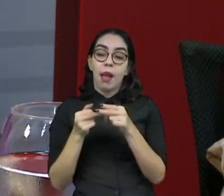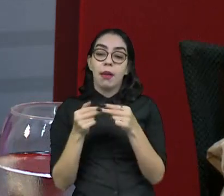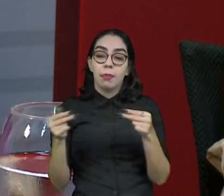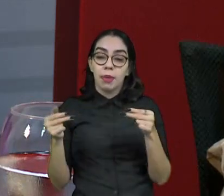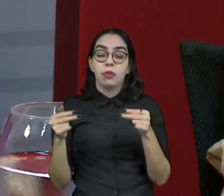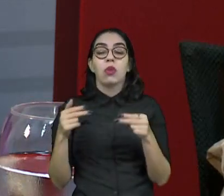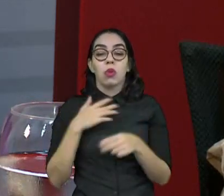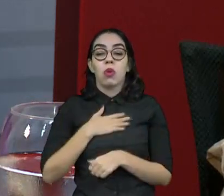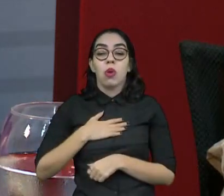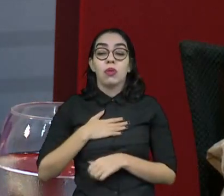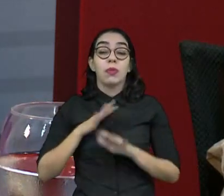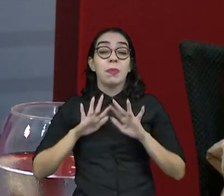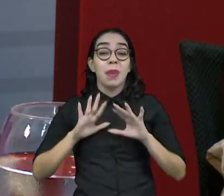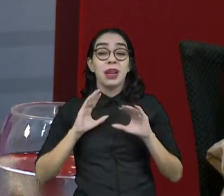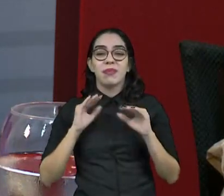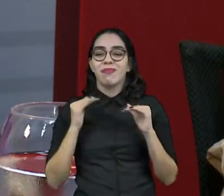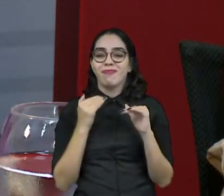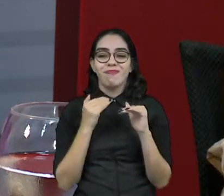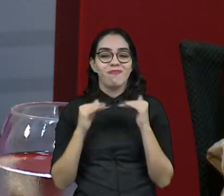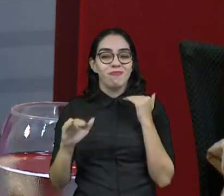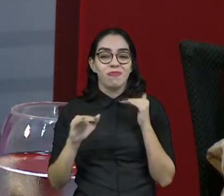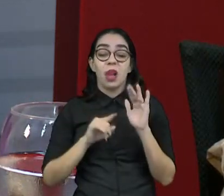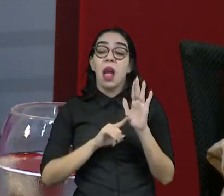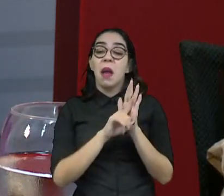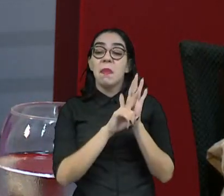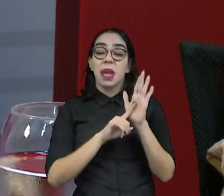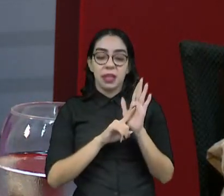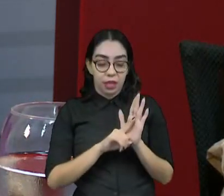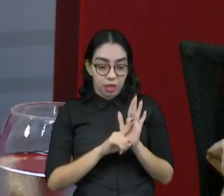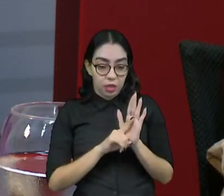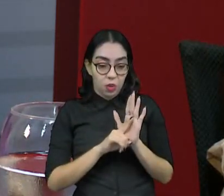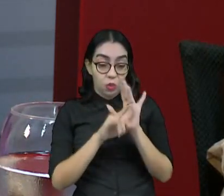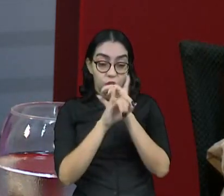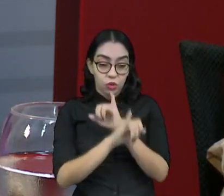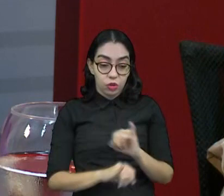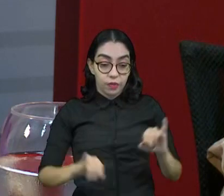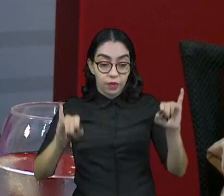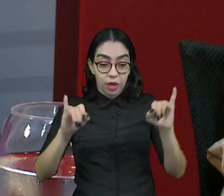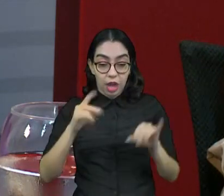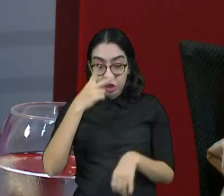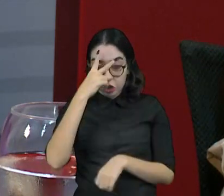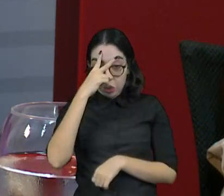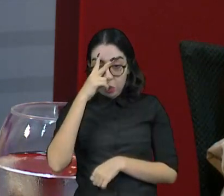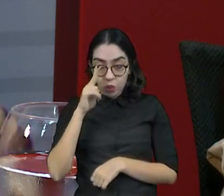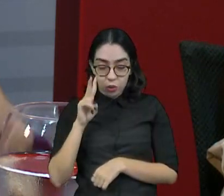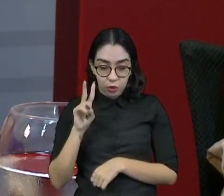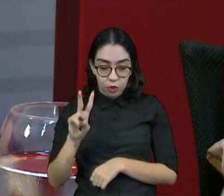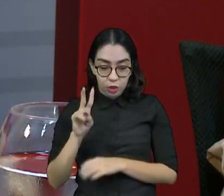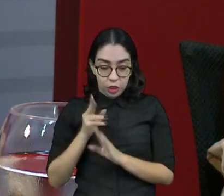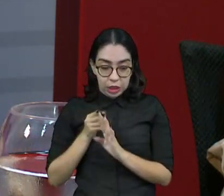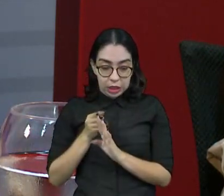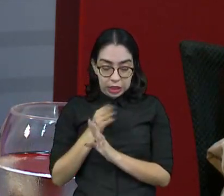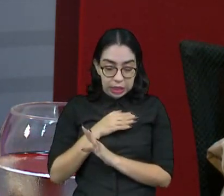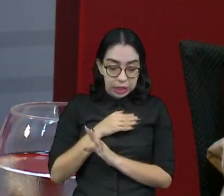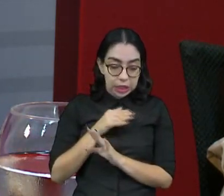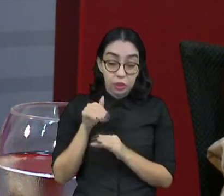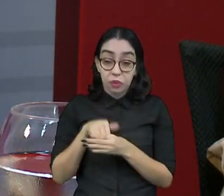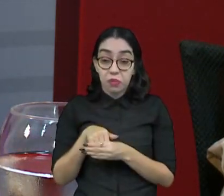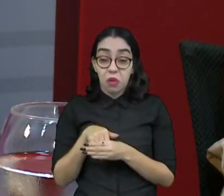eu não concordo, por exemplo, com divulgação de pesquisas 48 horas antes da eleição. Eu acho isso muito complicado, muito difícil.